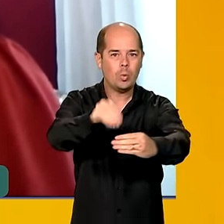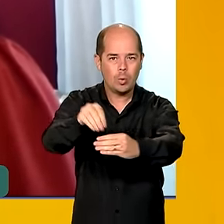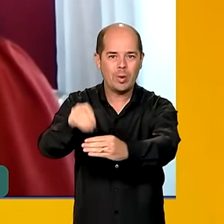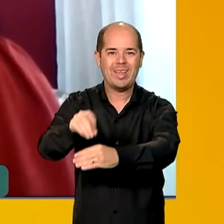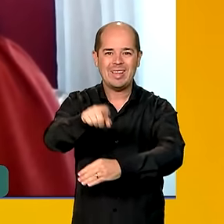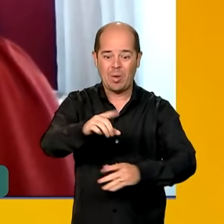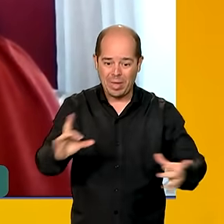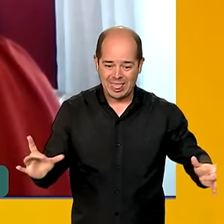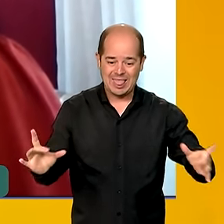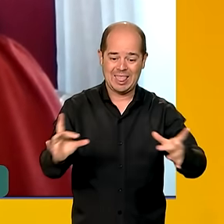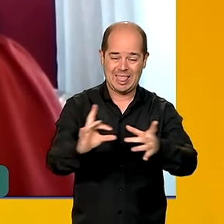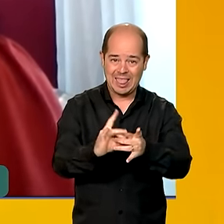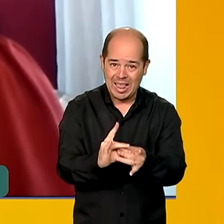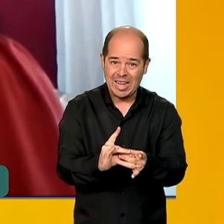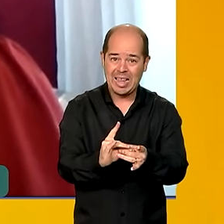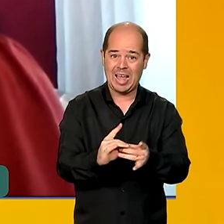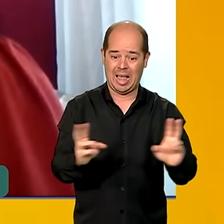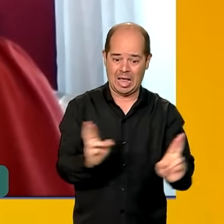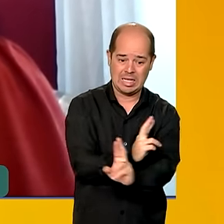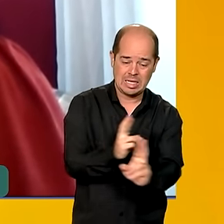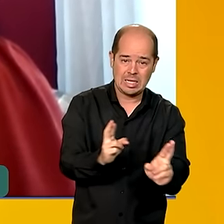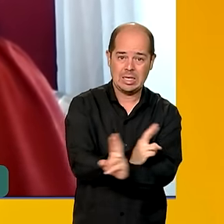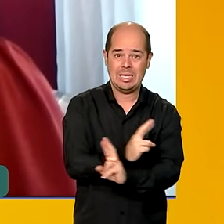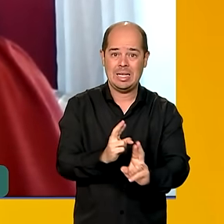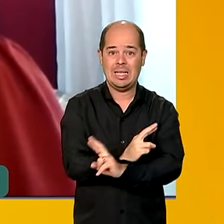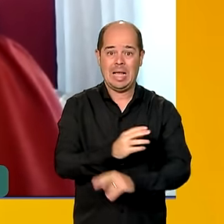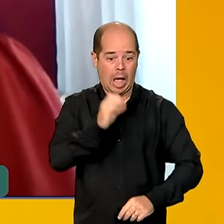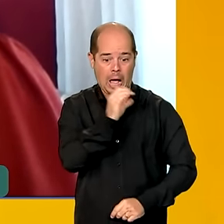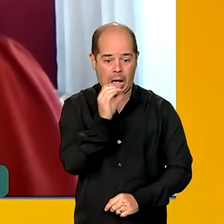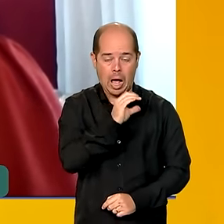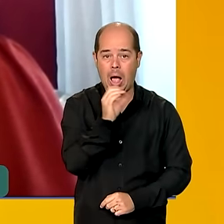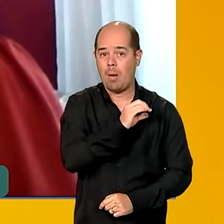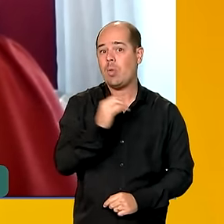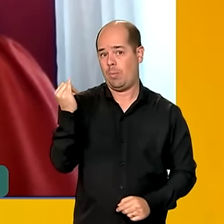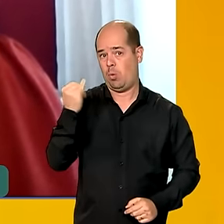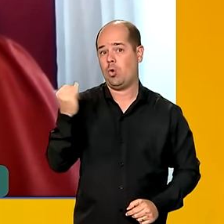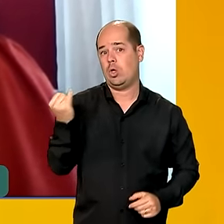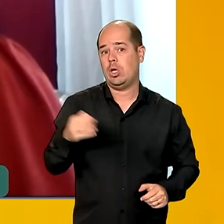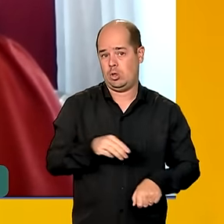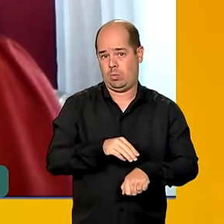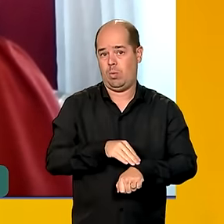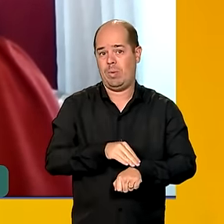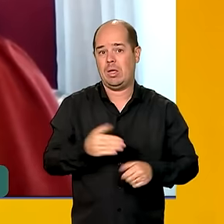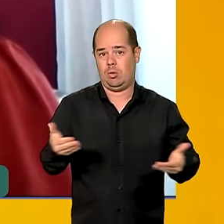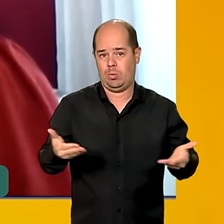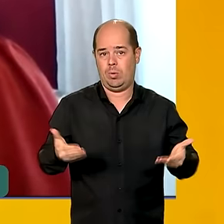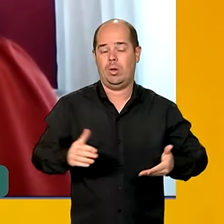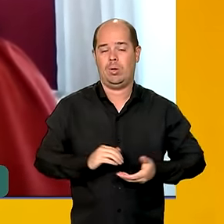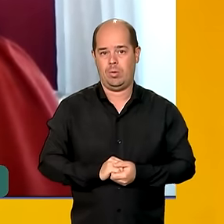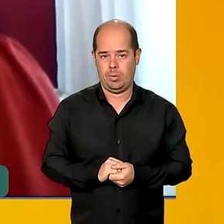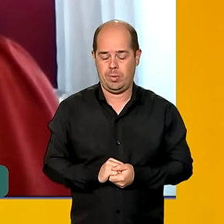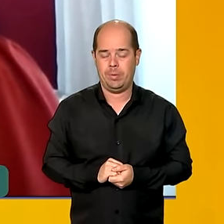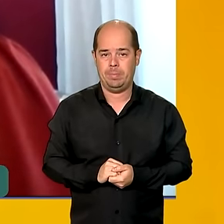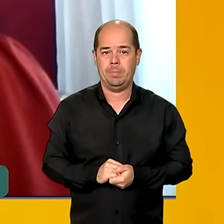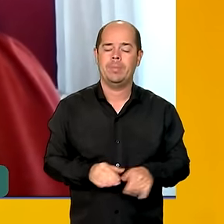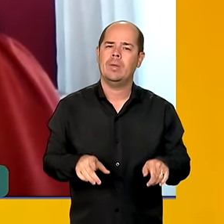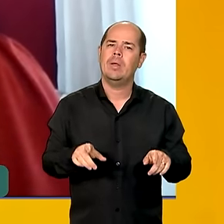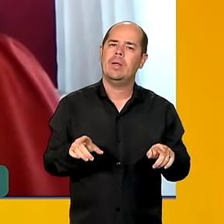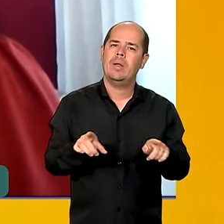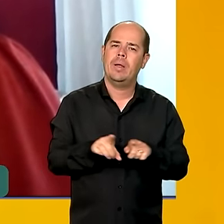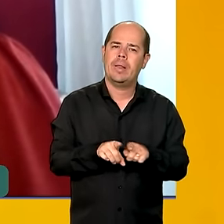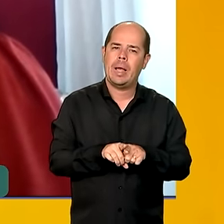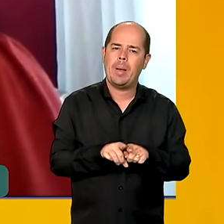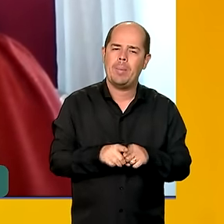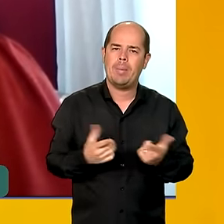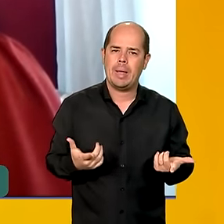eficiente esses órgãos é muito importante nesse momento. Ana, Vanessa, fizemos entregas importantes numa